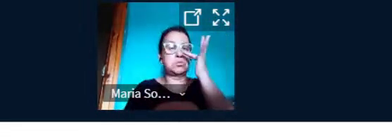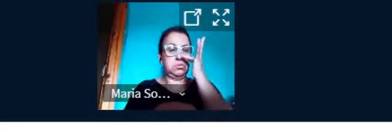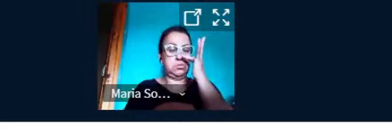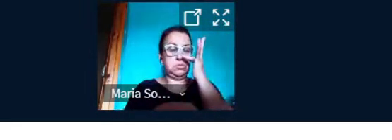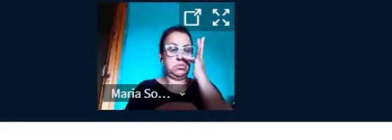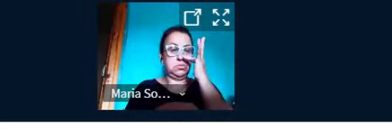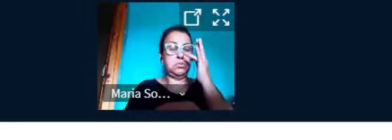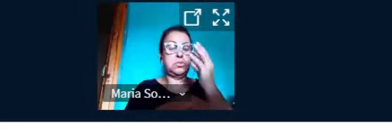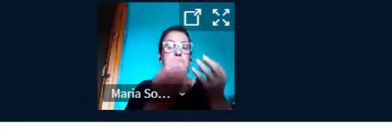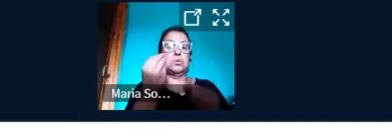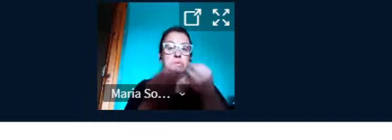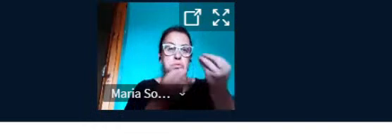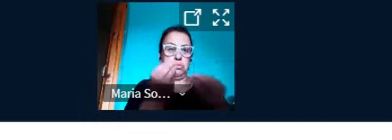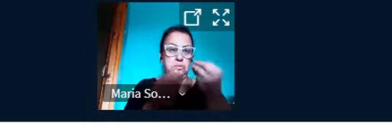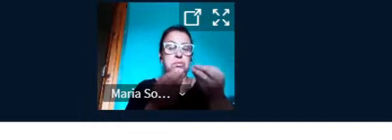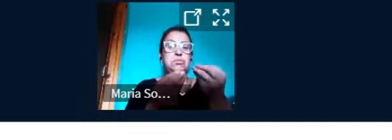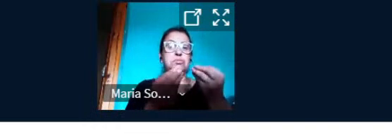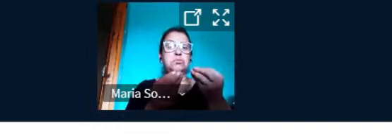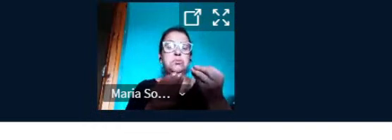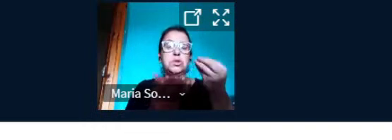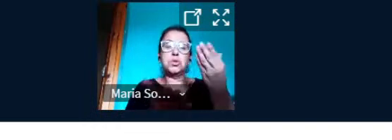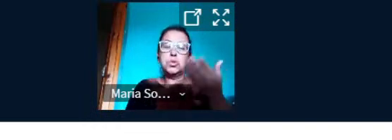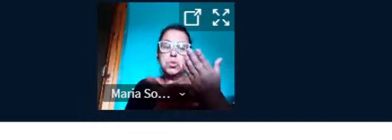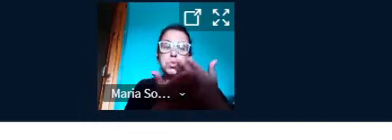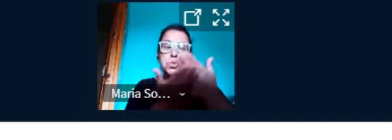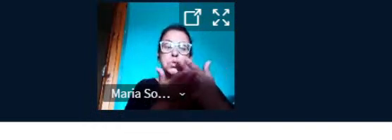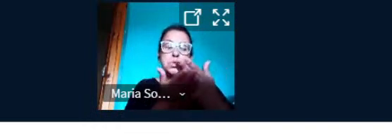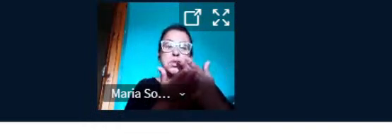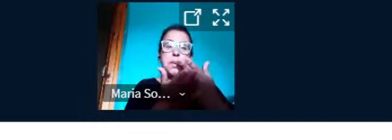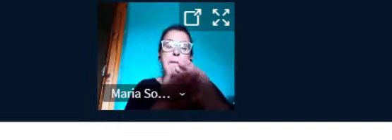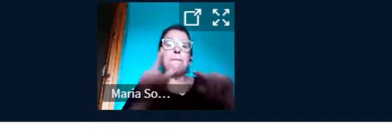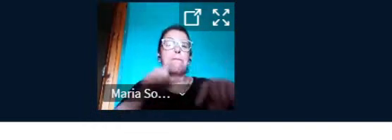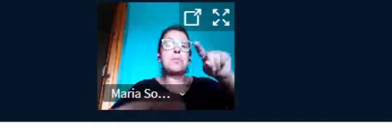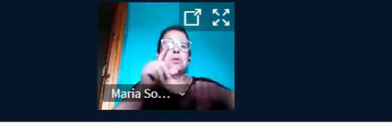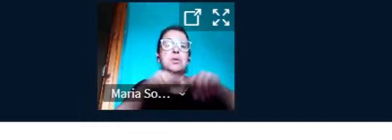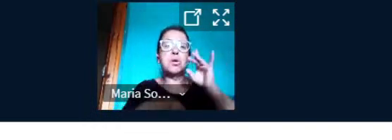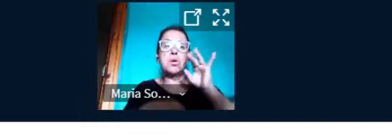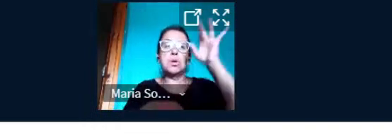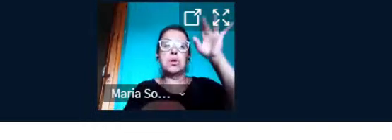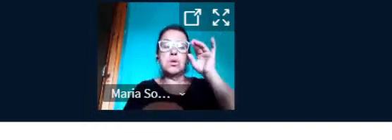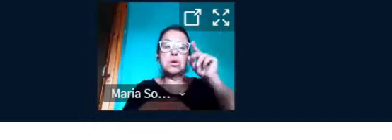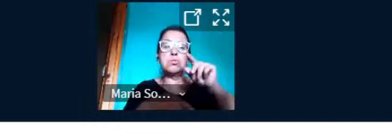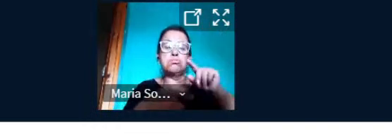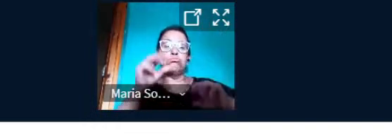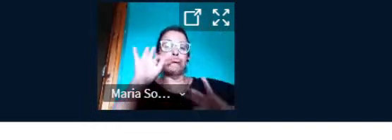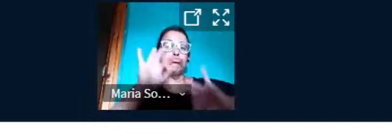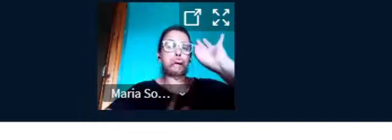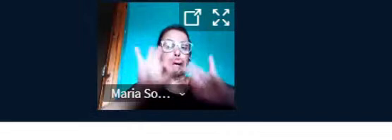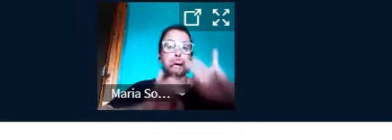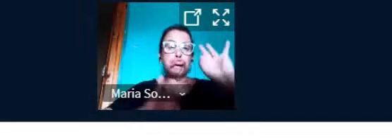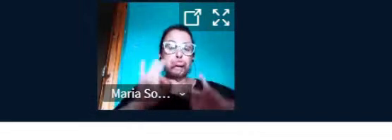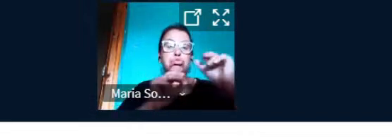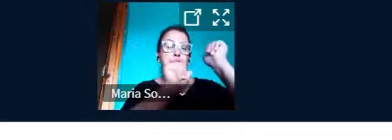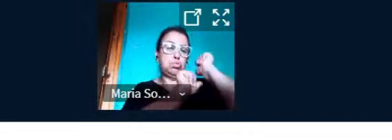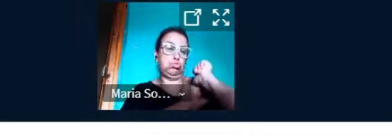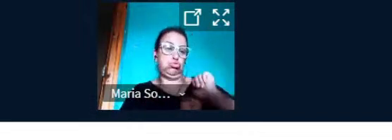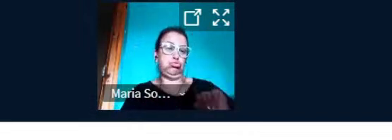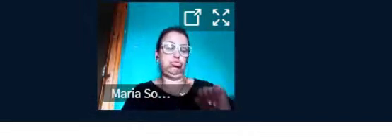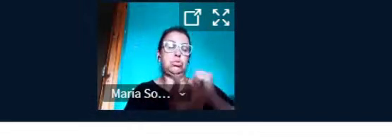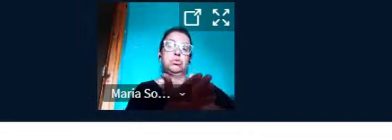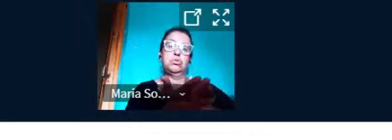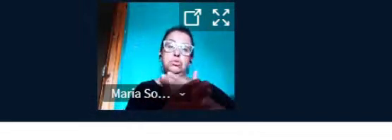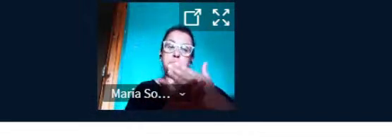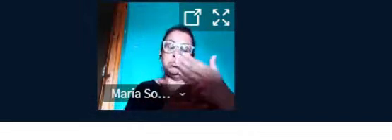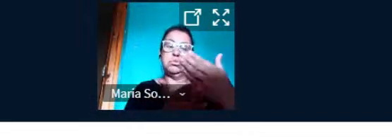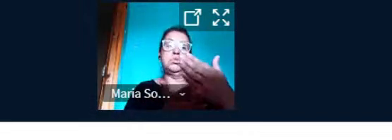material teórico adaptado foi confeccionado pelas bolsistas a partir dos seus conhecimentos básicos da matemática e de